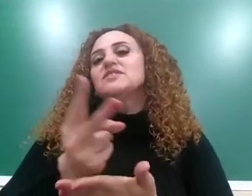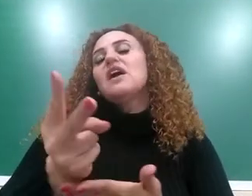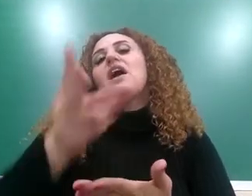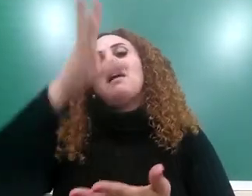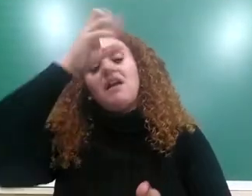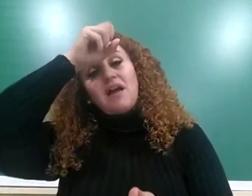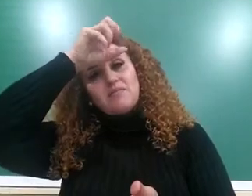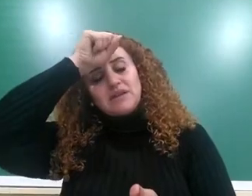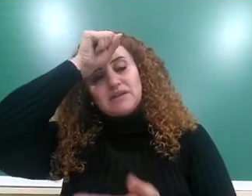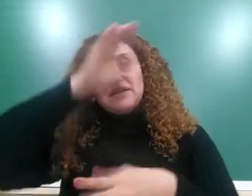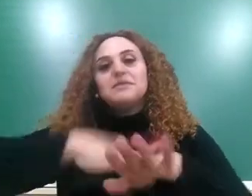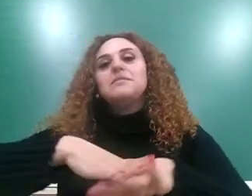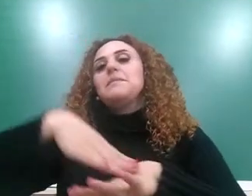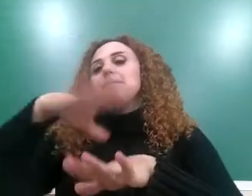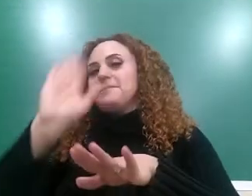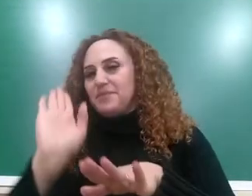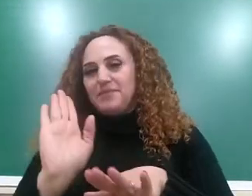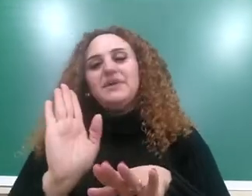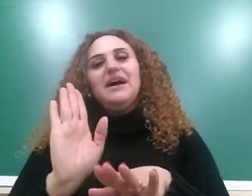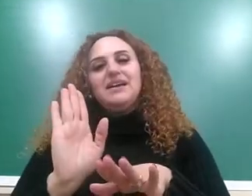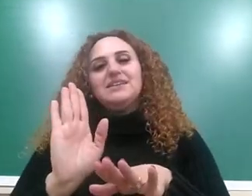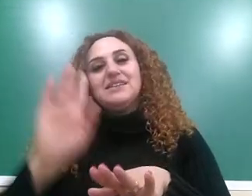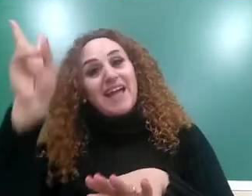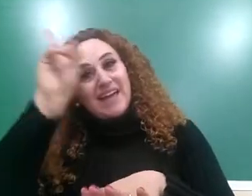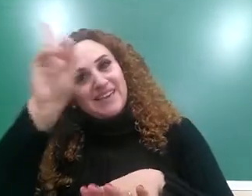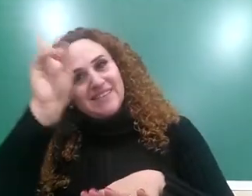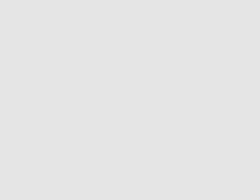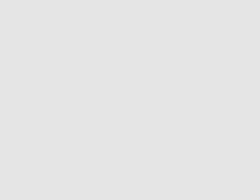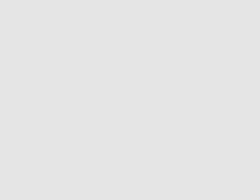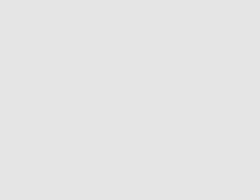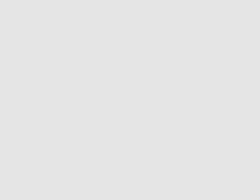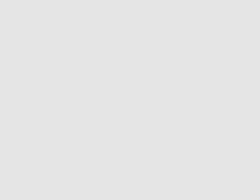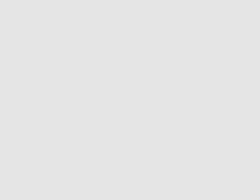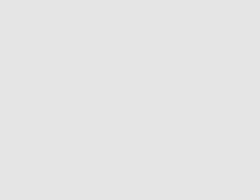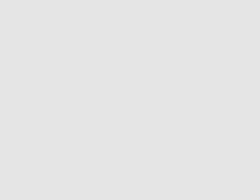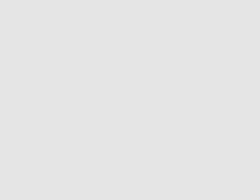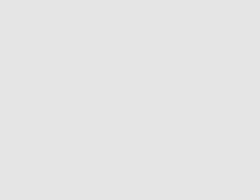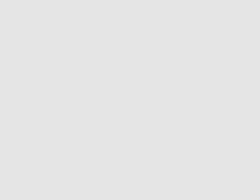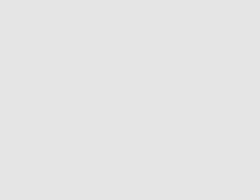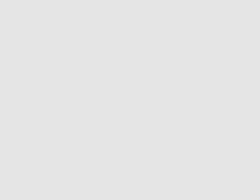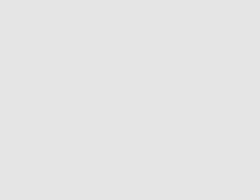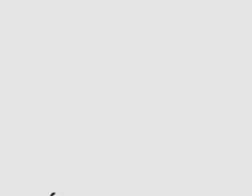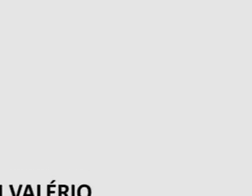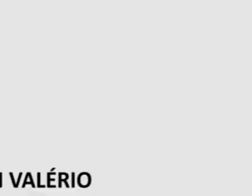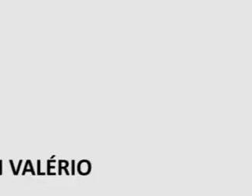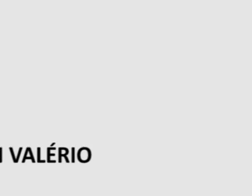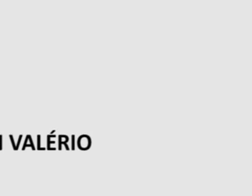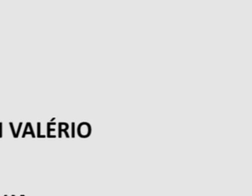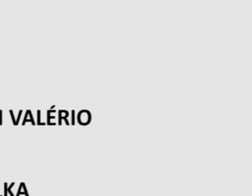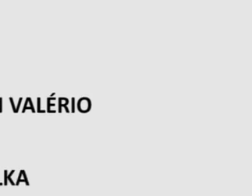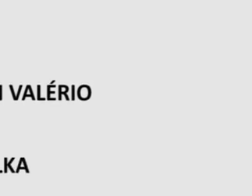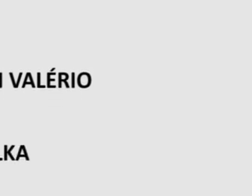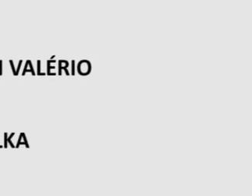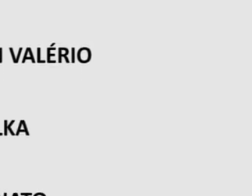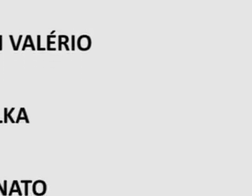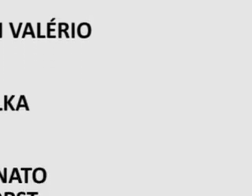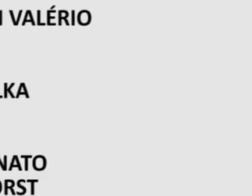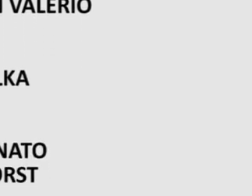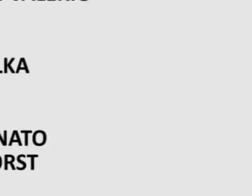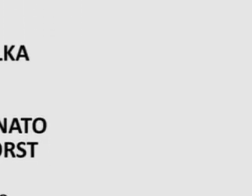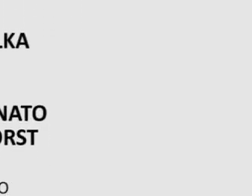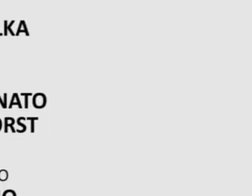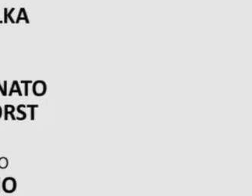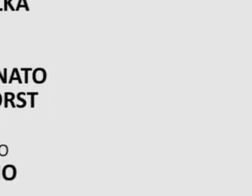um pouco mais a respeito da história da educação brasileira. Música Música